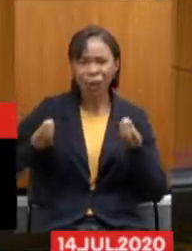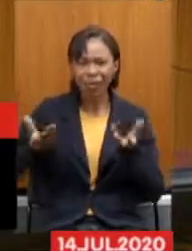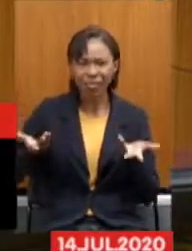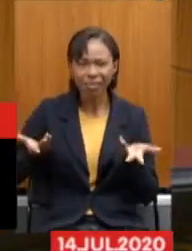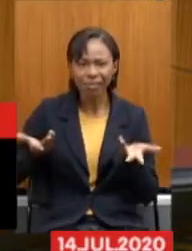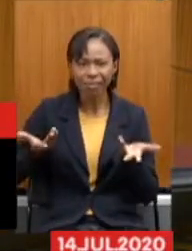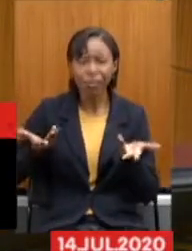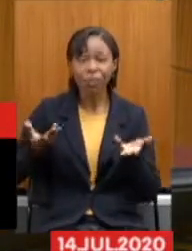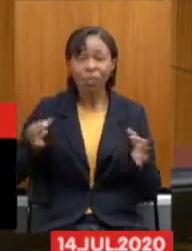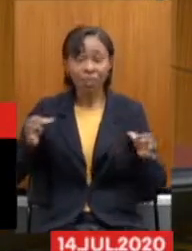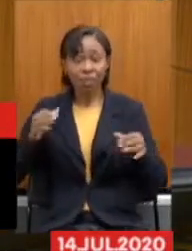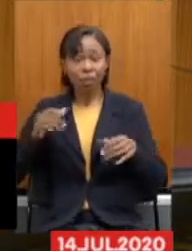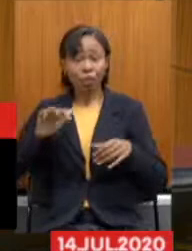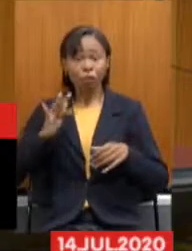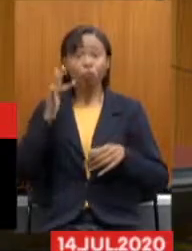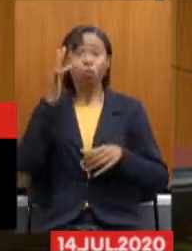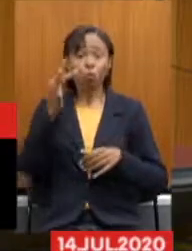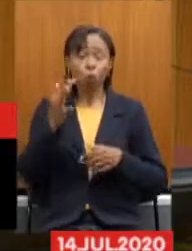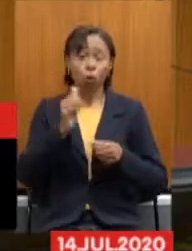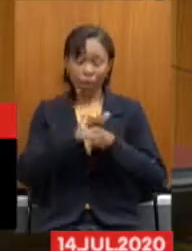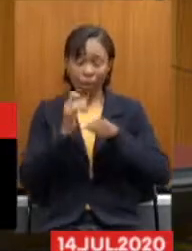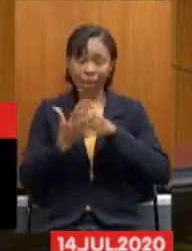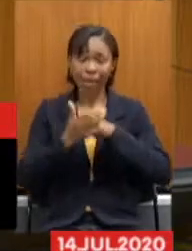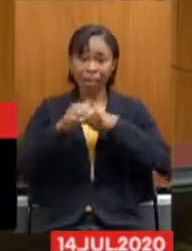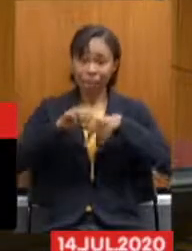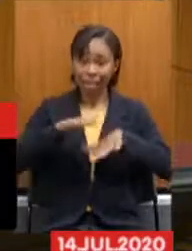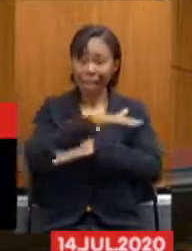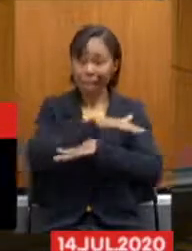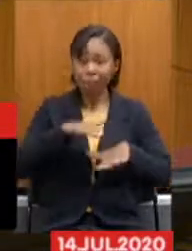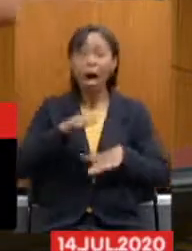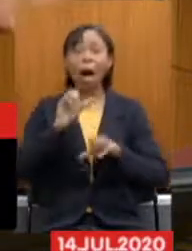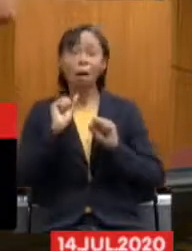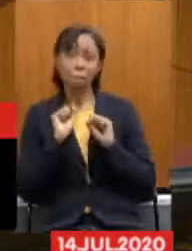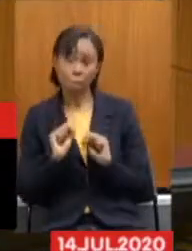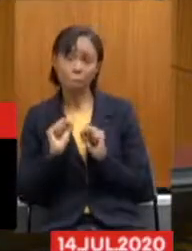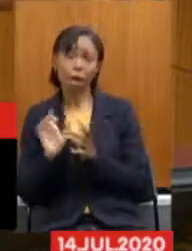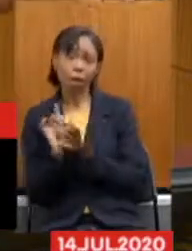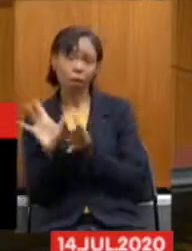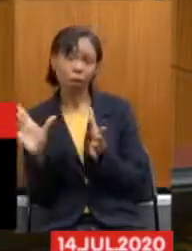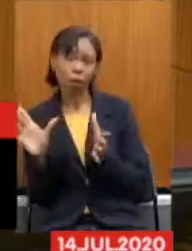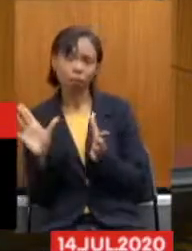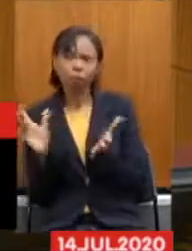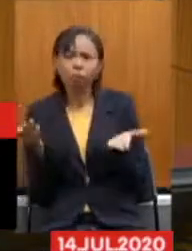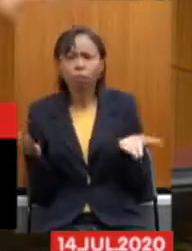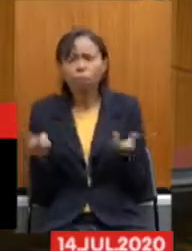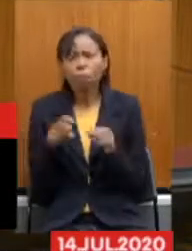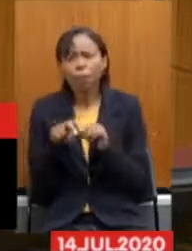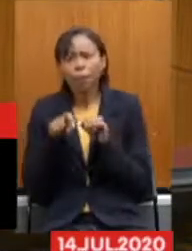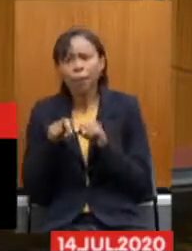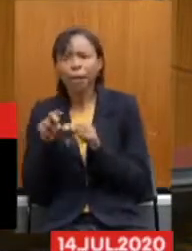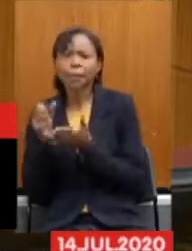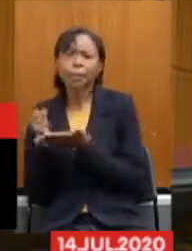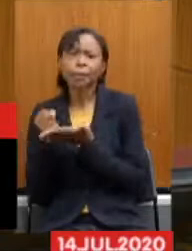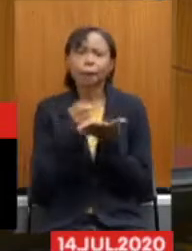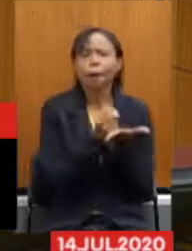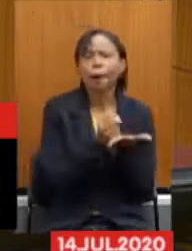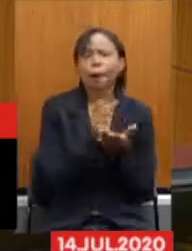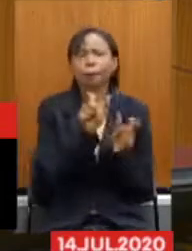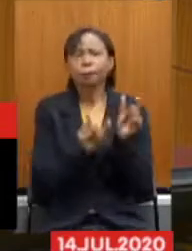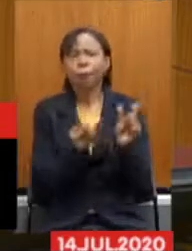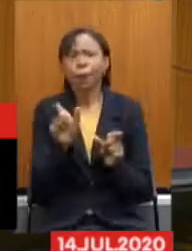que podemos fazer isso. Em nome de salvar vidas, em nome de que os pacientes não podem morrer.